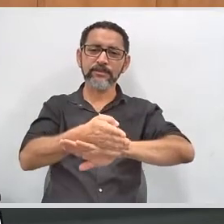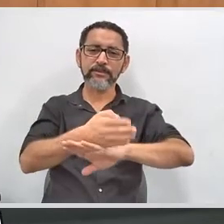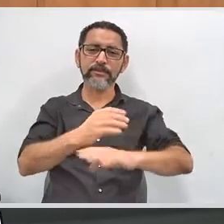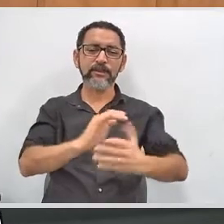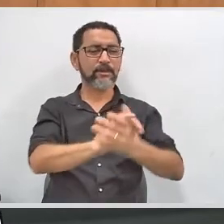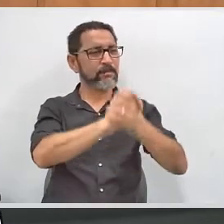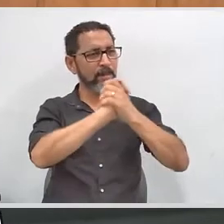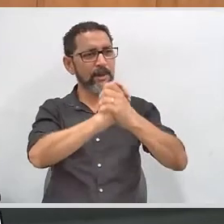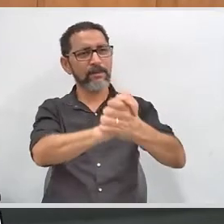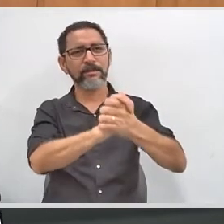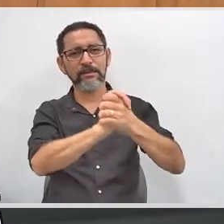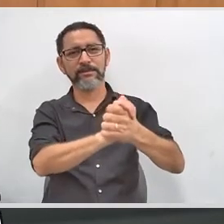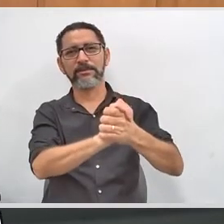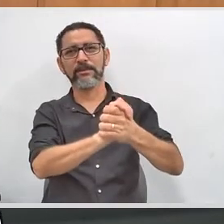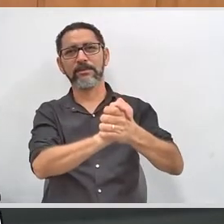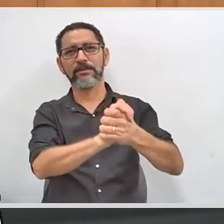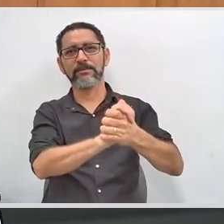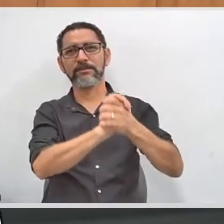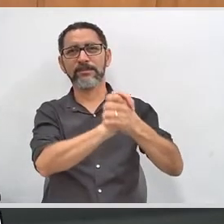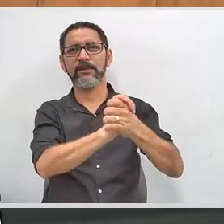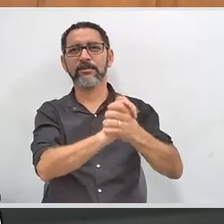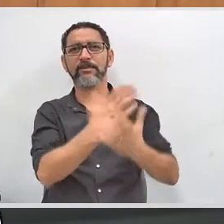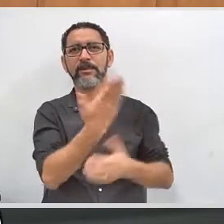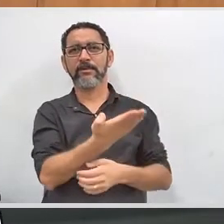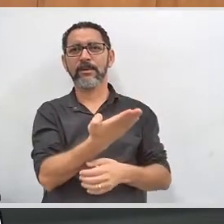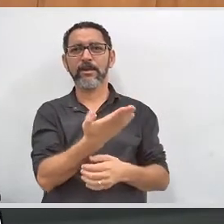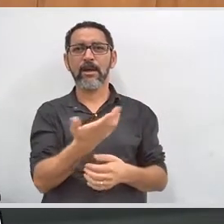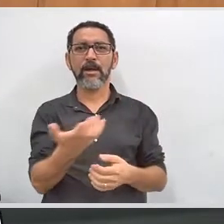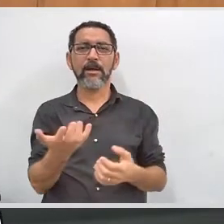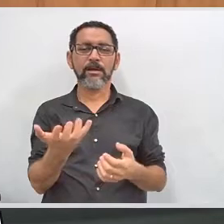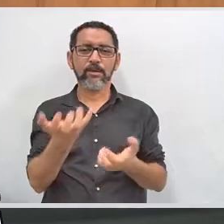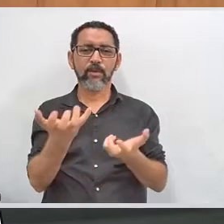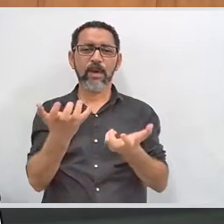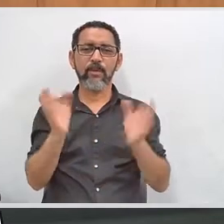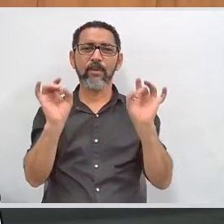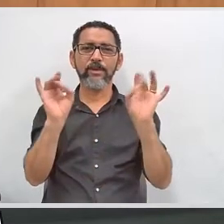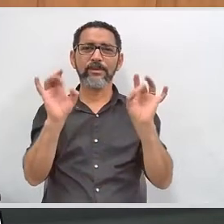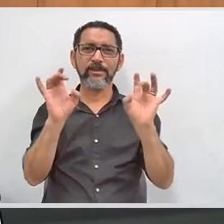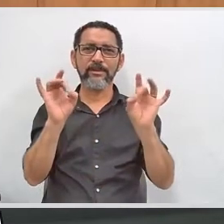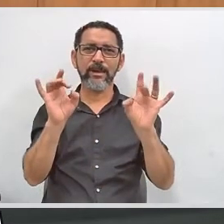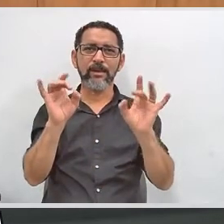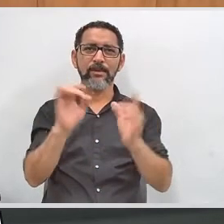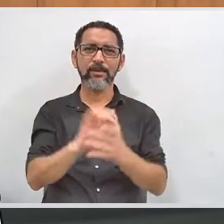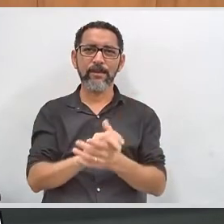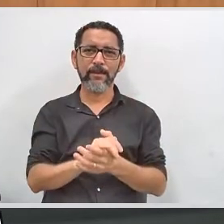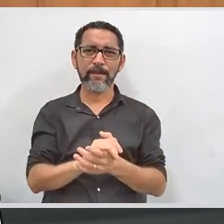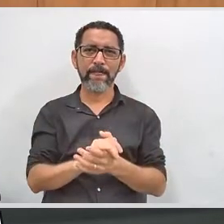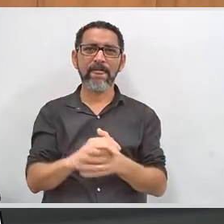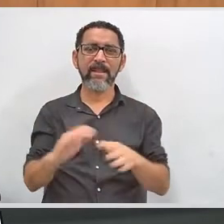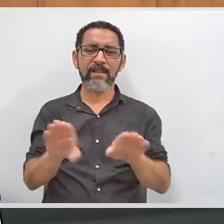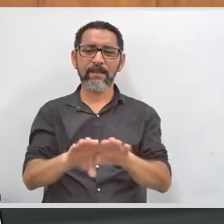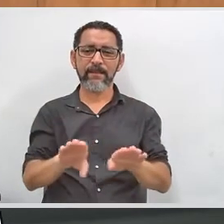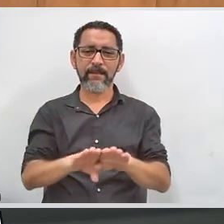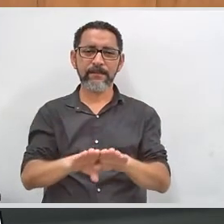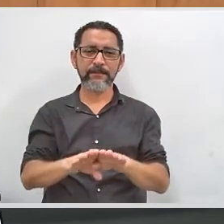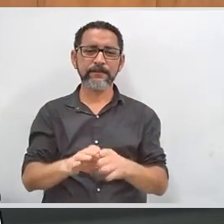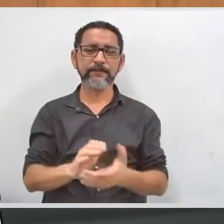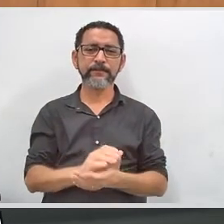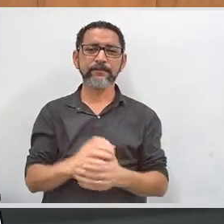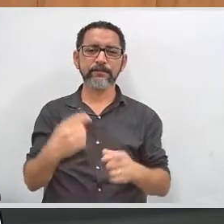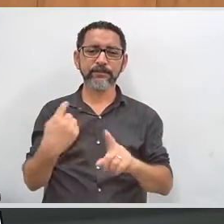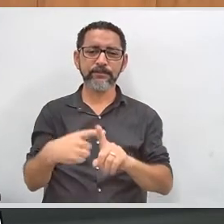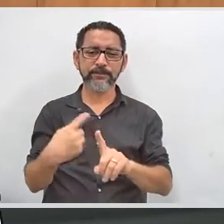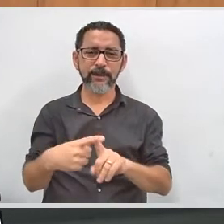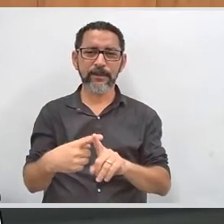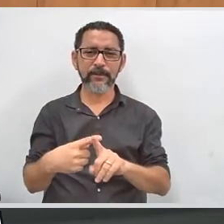parabenizar. Mas eu queria parabenizar de uma forma especial e me, com licença, dos dois senhores